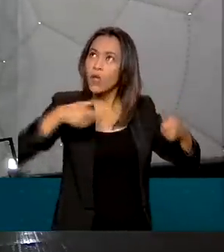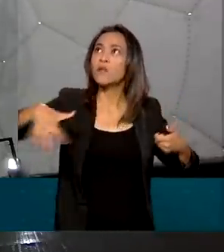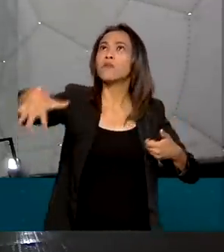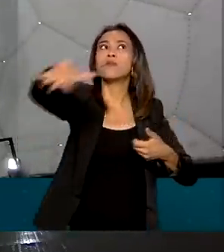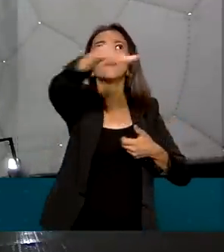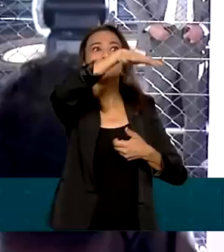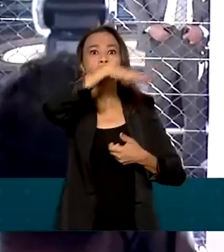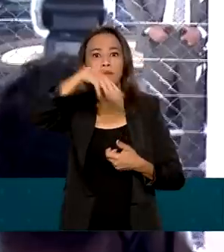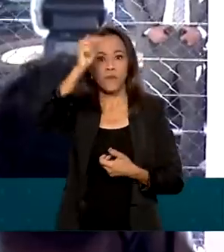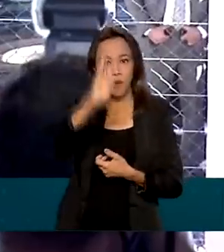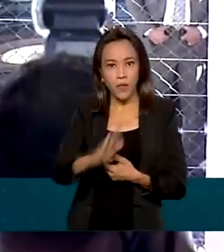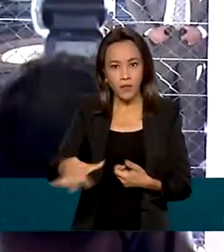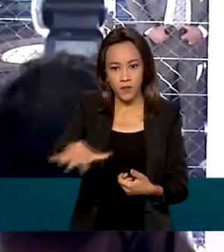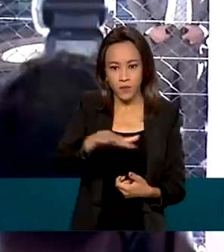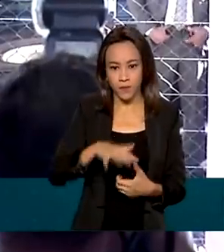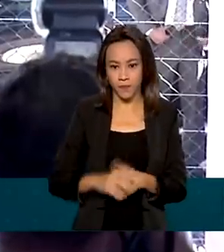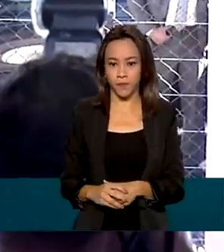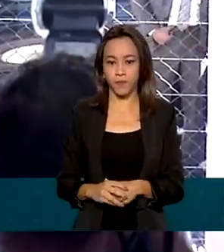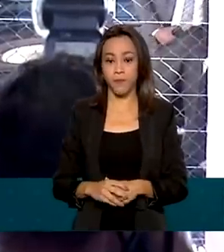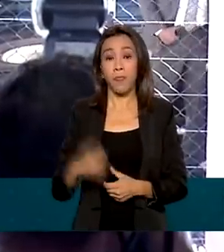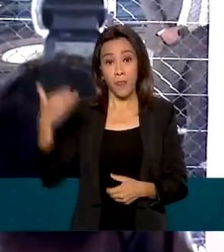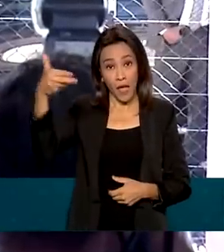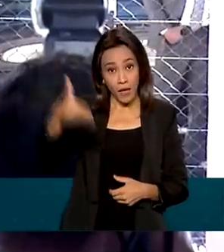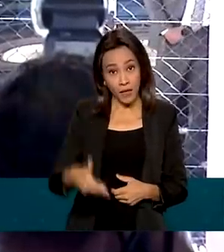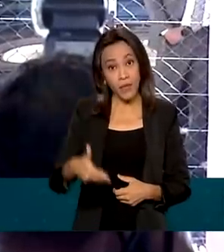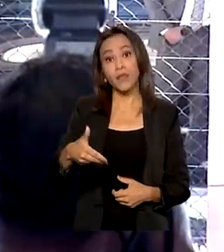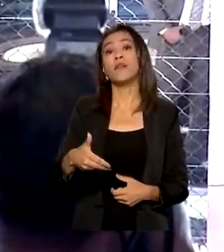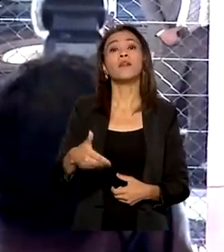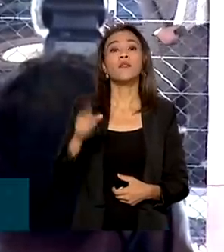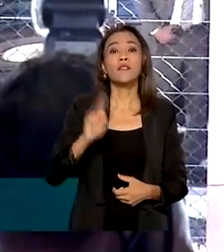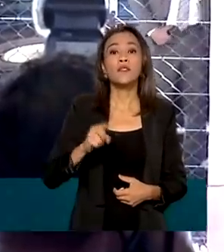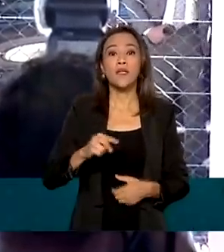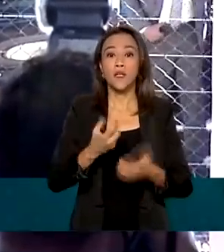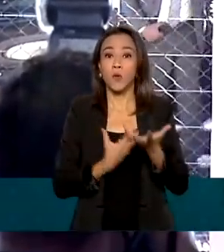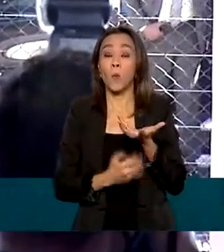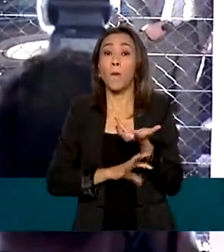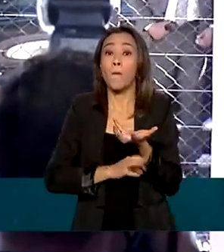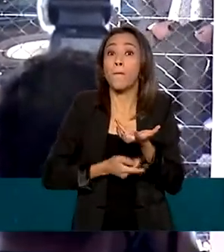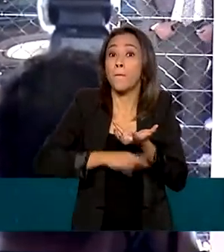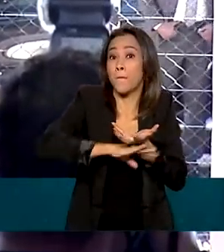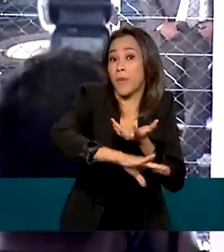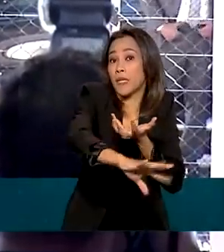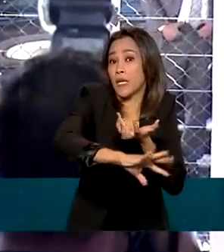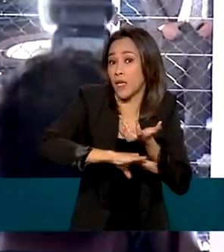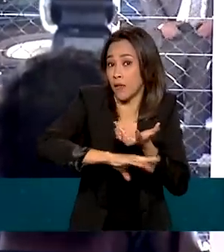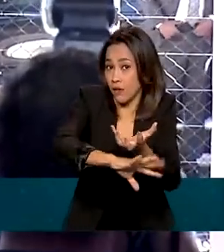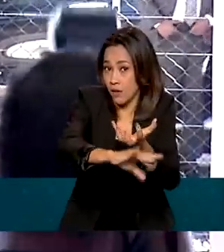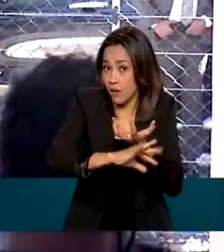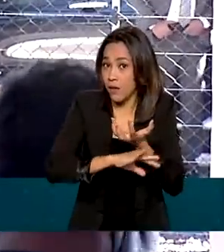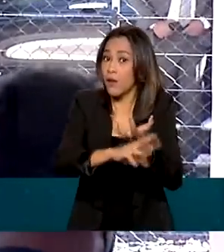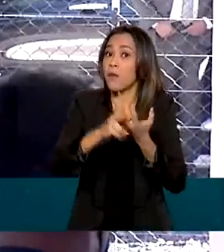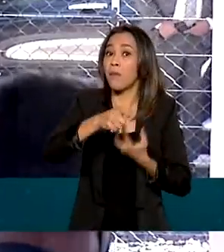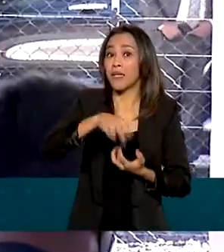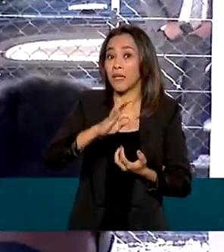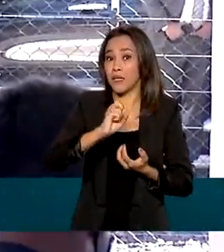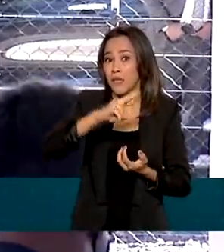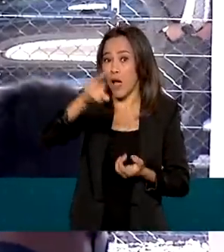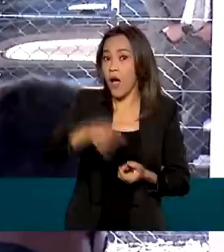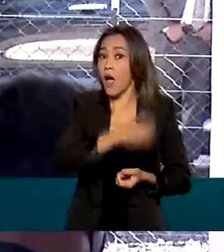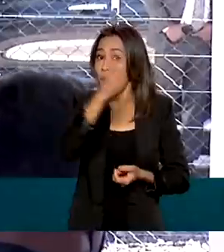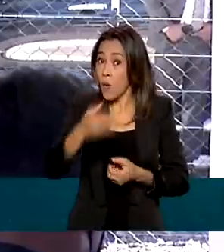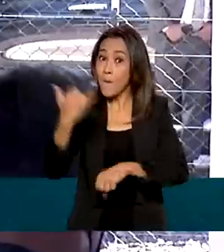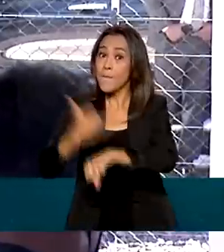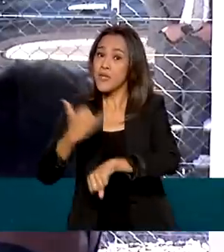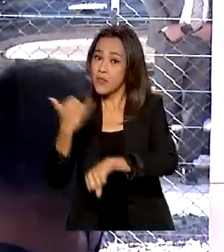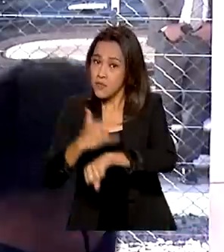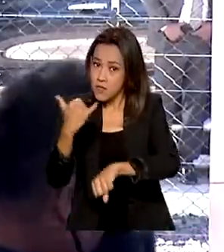Aéreo Brasileiro. Aqui estão localizados o bioma Pantanal e uma das maiores reservas de minério de ferro e de manganês